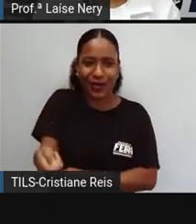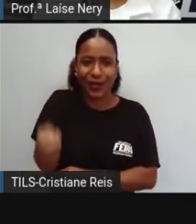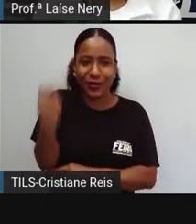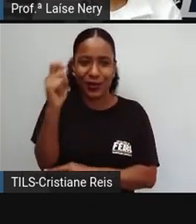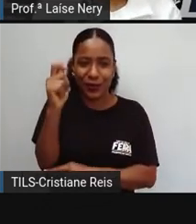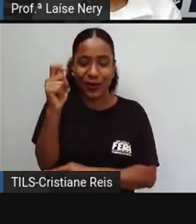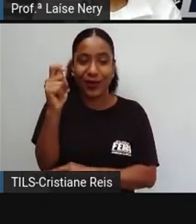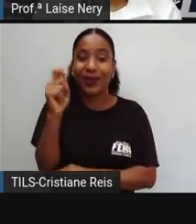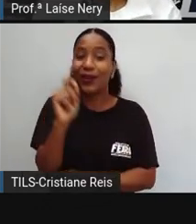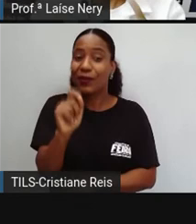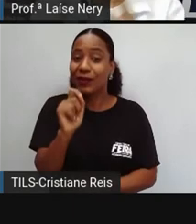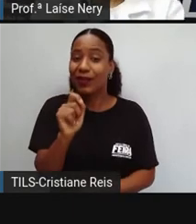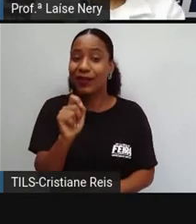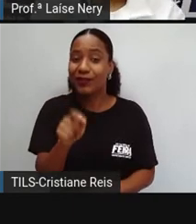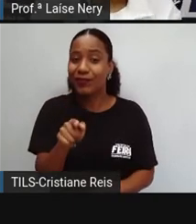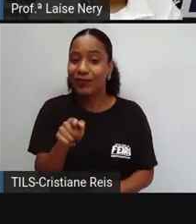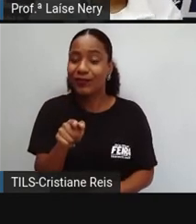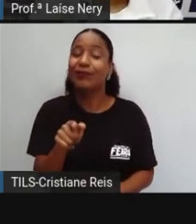é um alimento